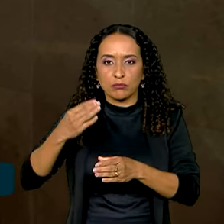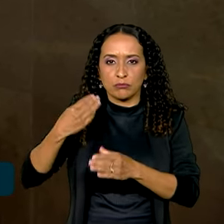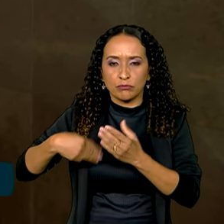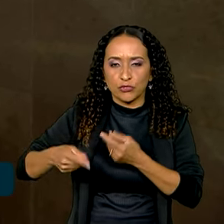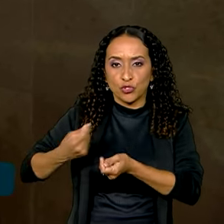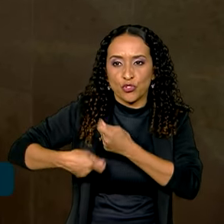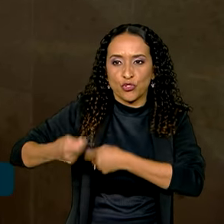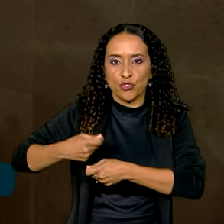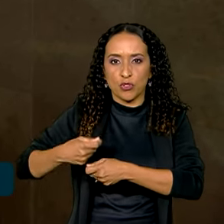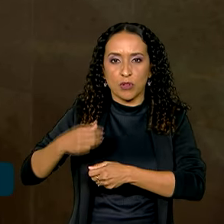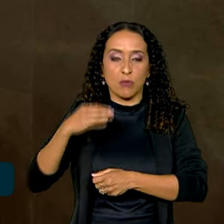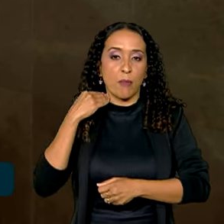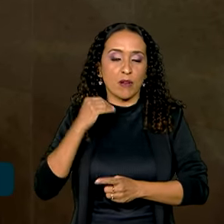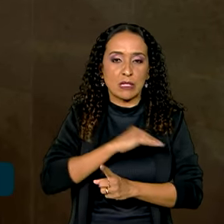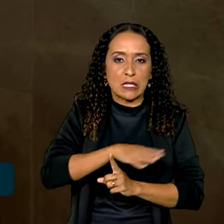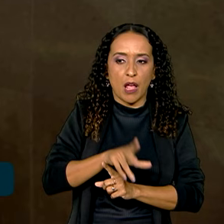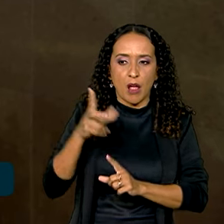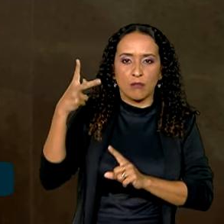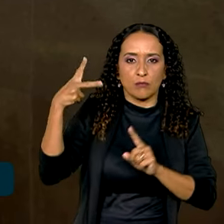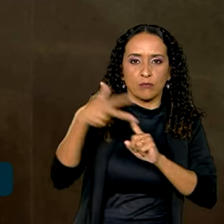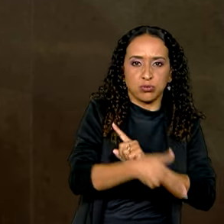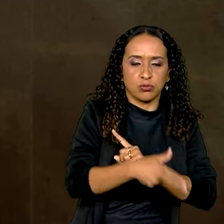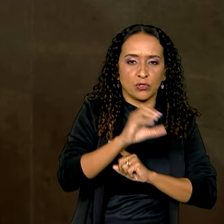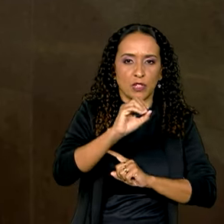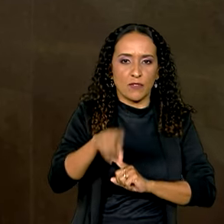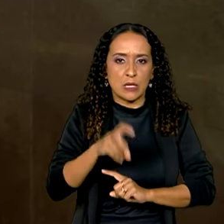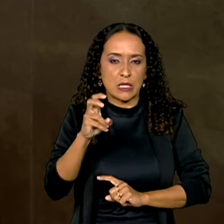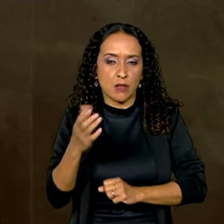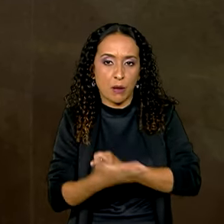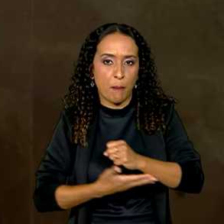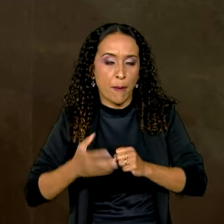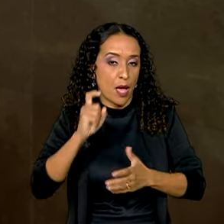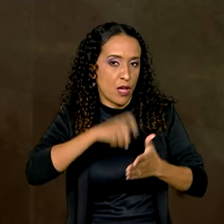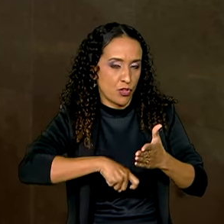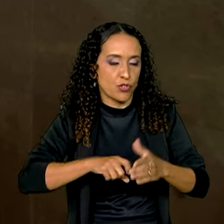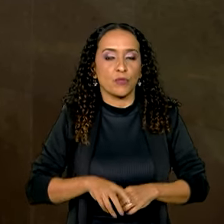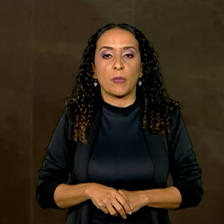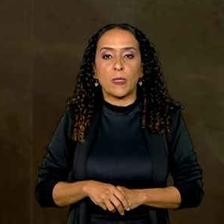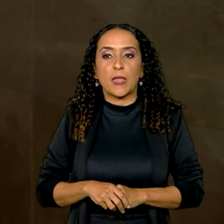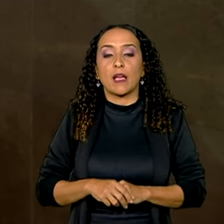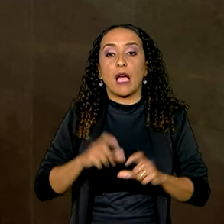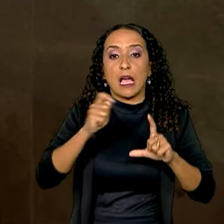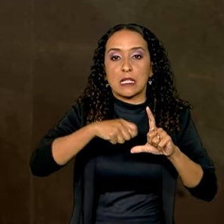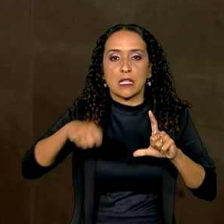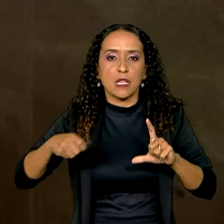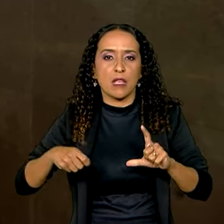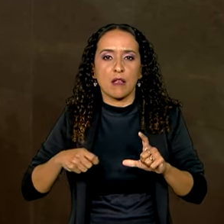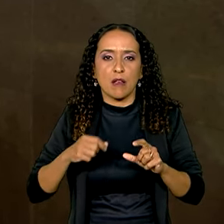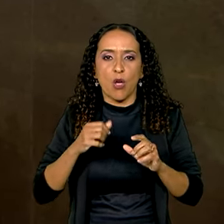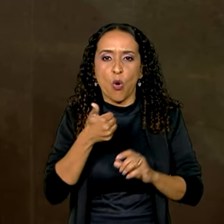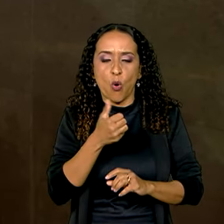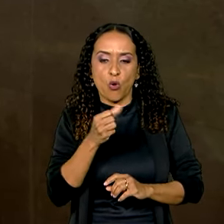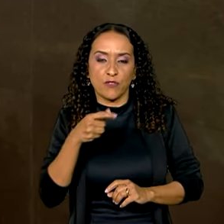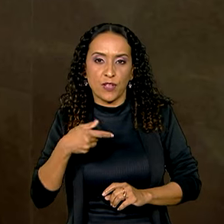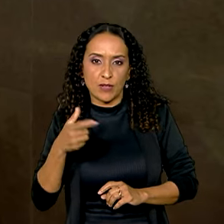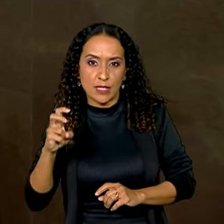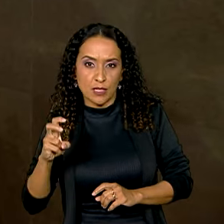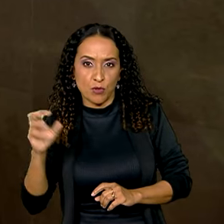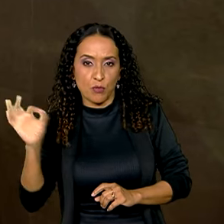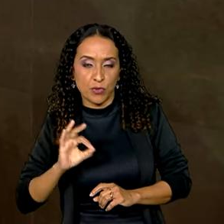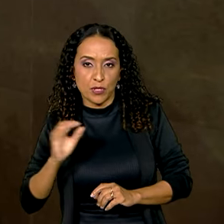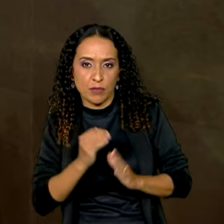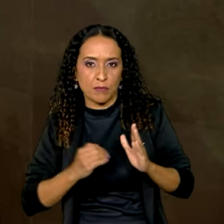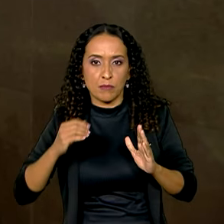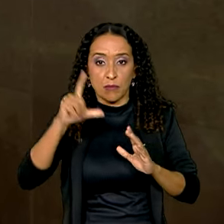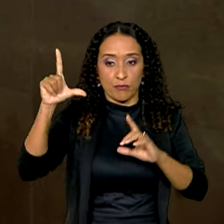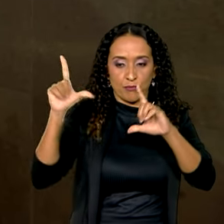Central cortou em meio ponto percentual a taxa básica de juros. A Selic passa dos 11,25% para